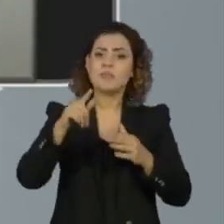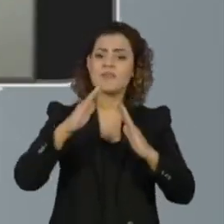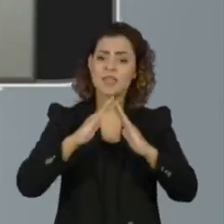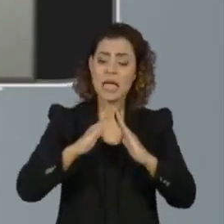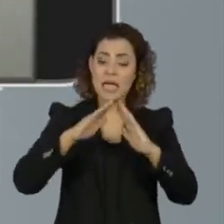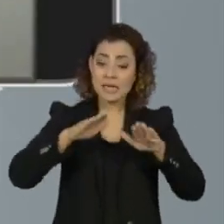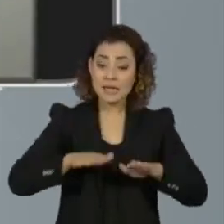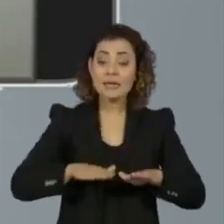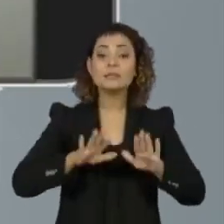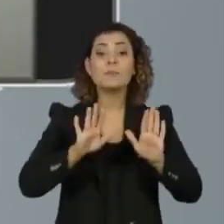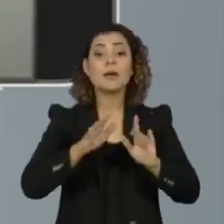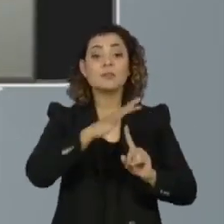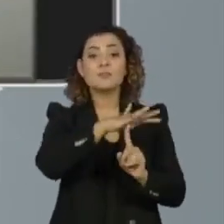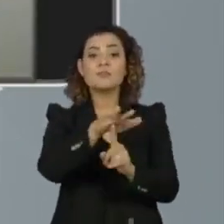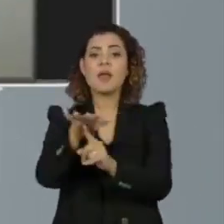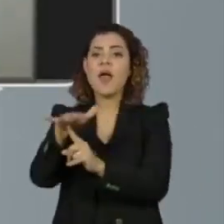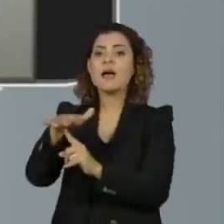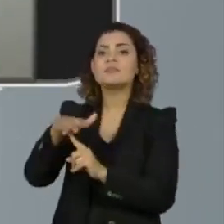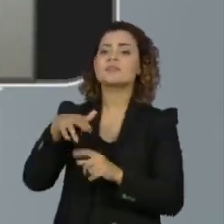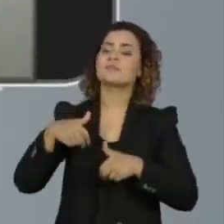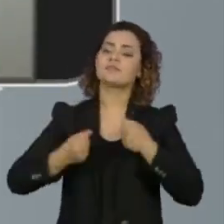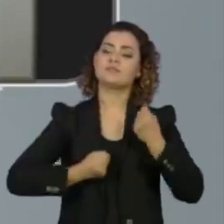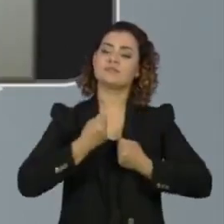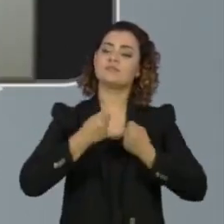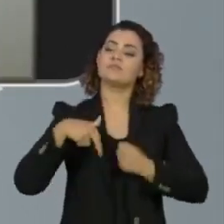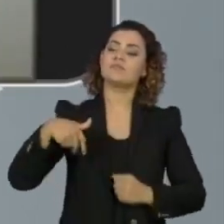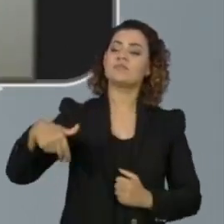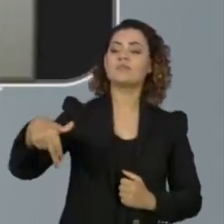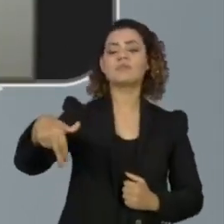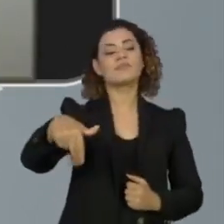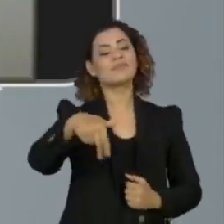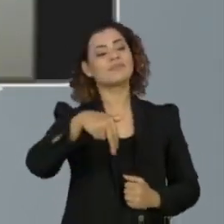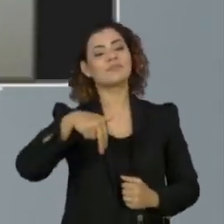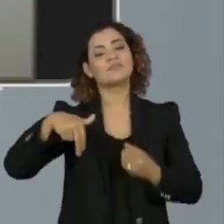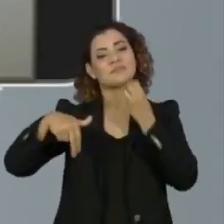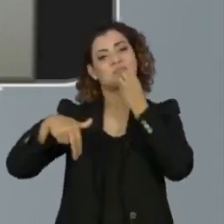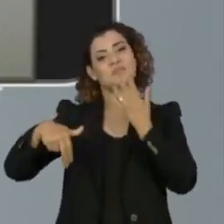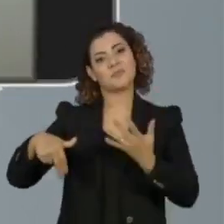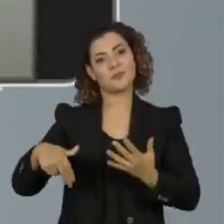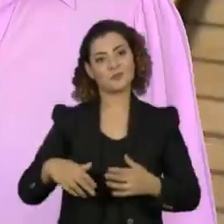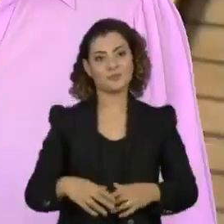em casa, mas se você tem uma praça do lado pra caminhar, pra dar uma volta, isso faz toda a diferença.